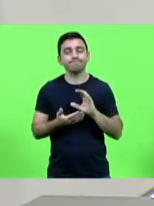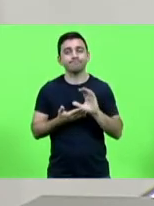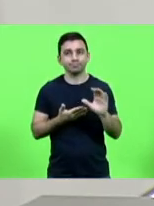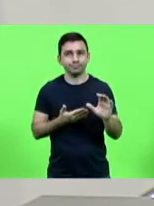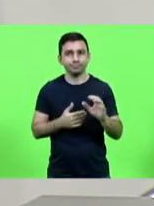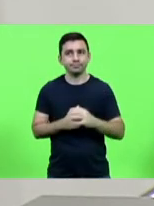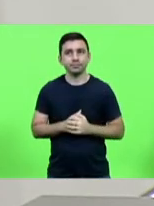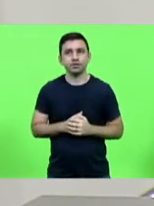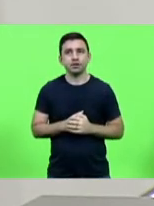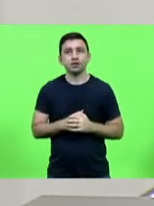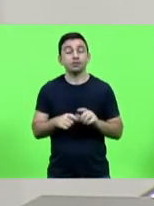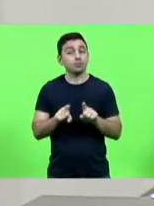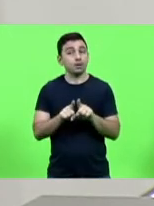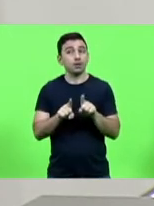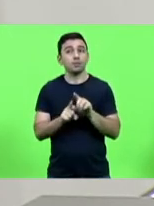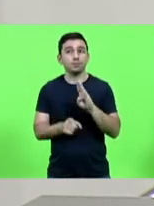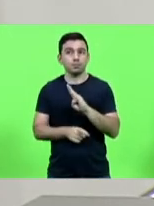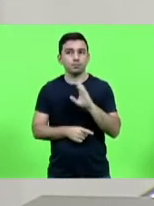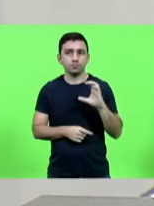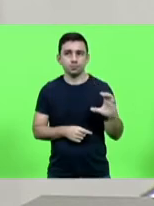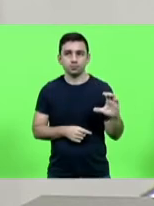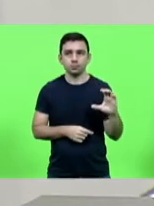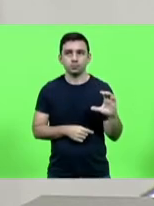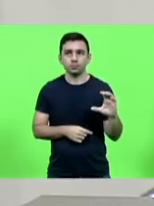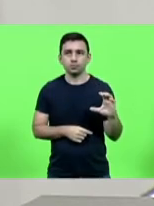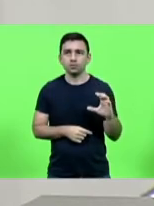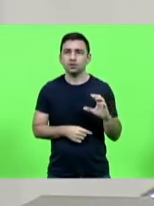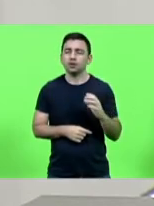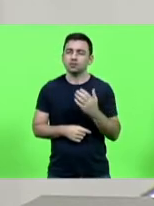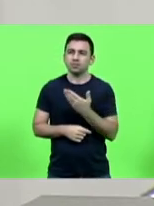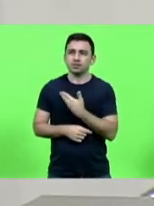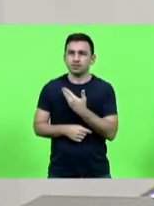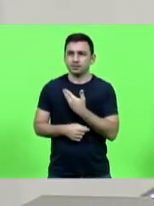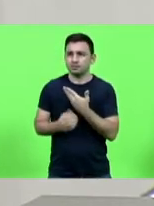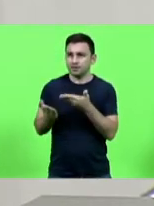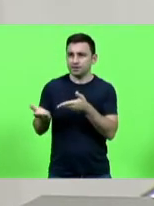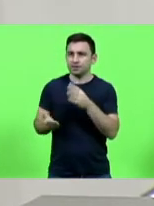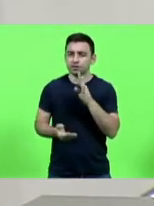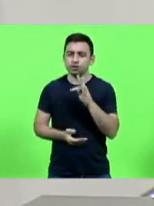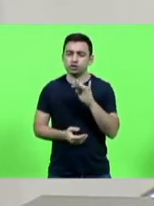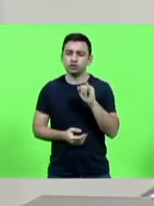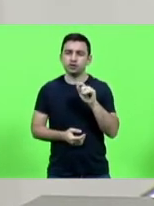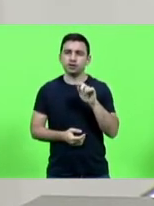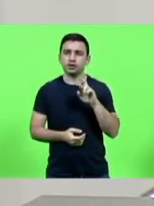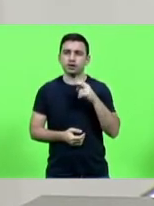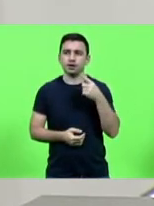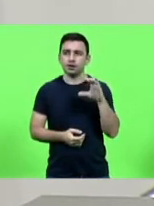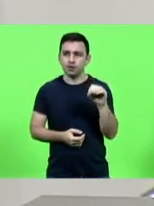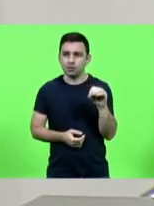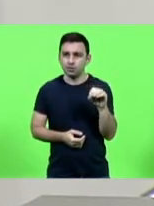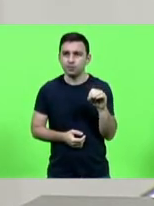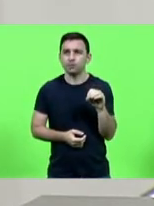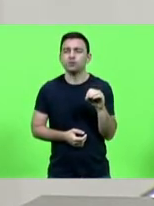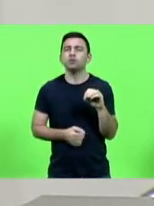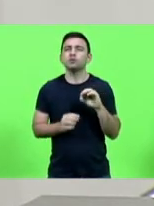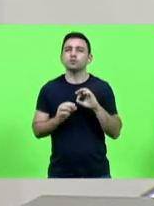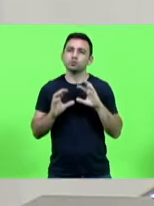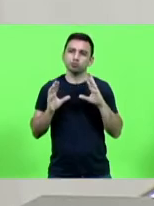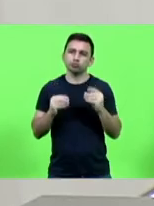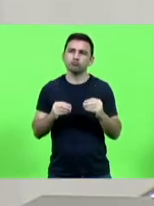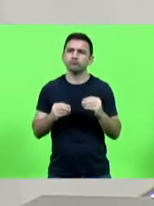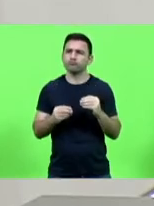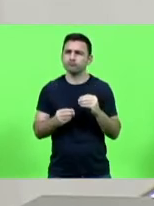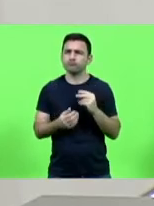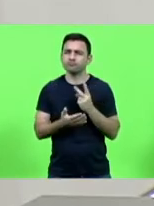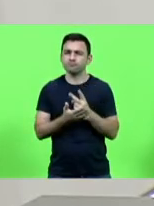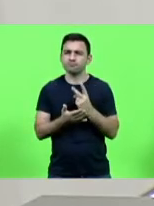Balneário Camboriú amigo Tigrão ainda para dizer que nós temos levado aí para